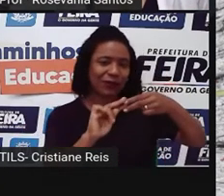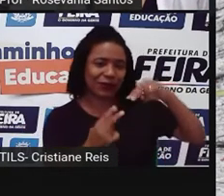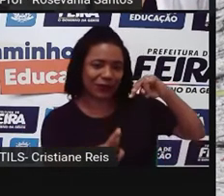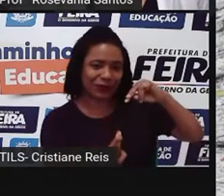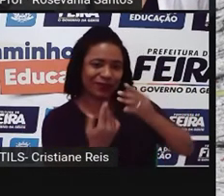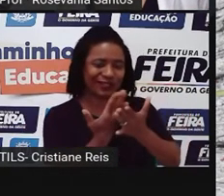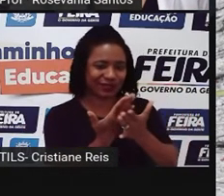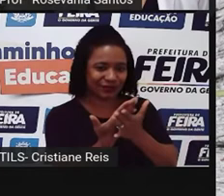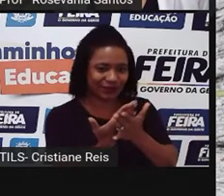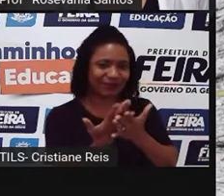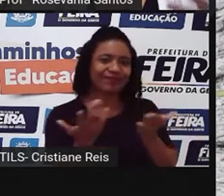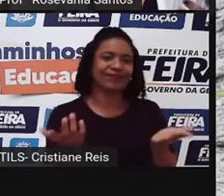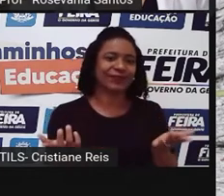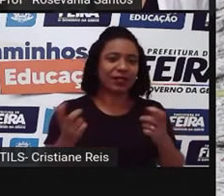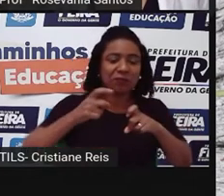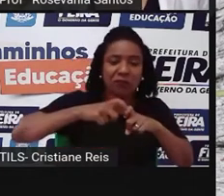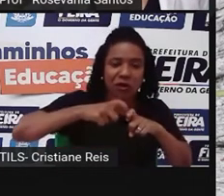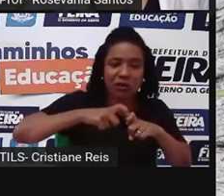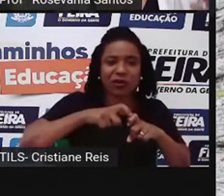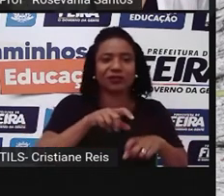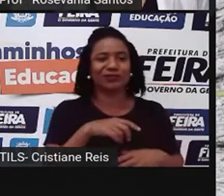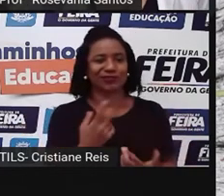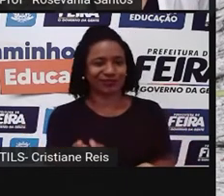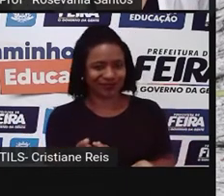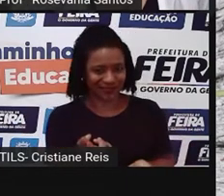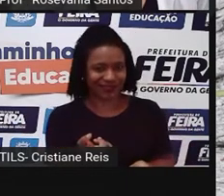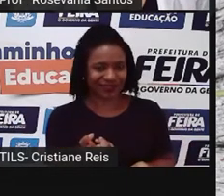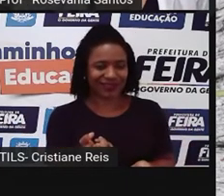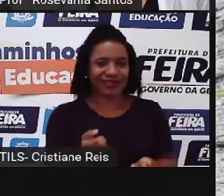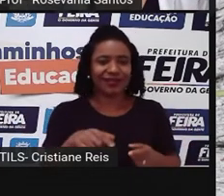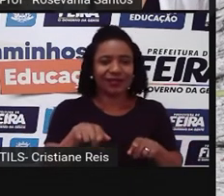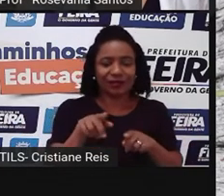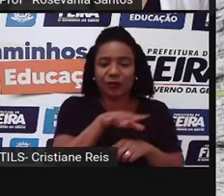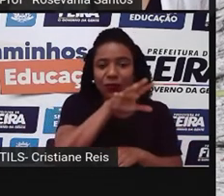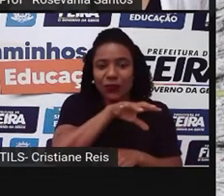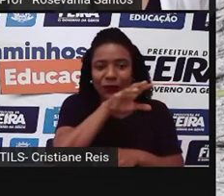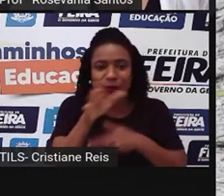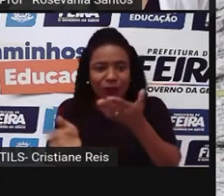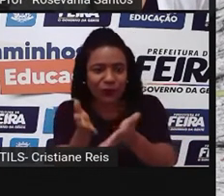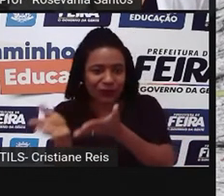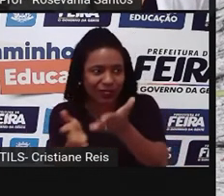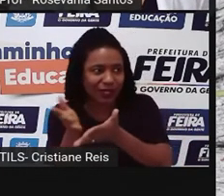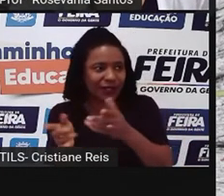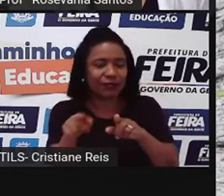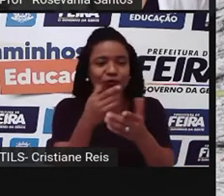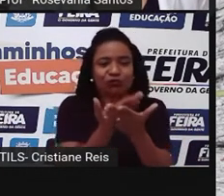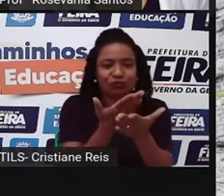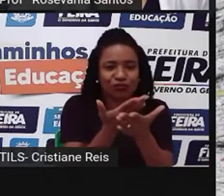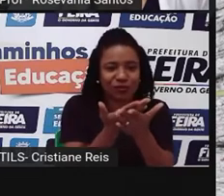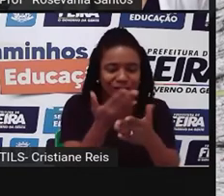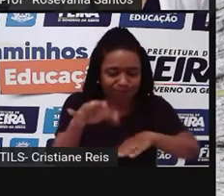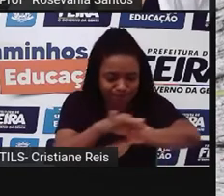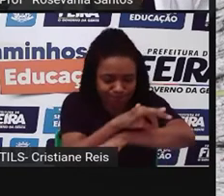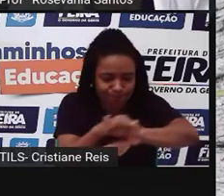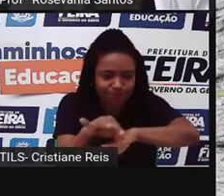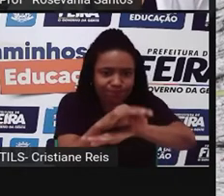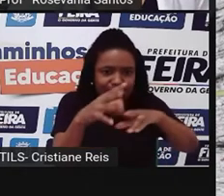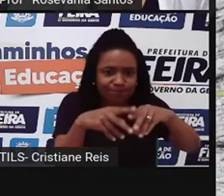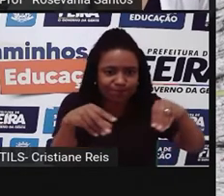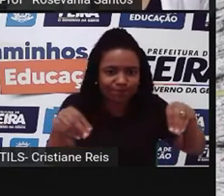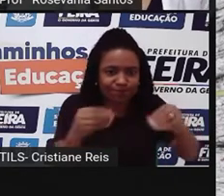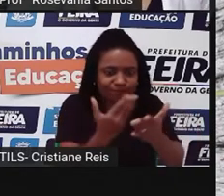ali, né? Dos médicos, veterinários, dos agrônomos, o que for. Nós temos também esses profissionais. E quem oferece esses